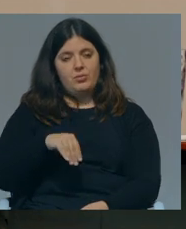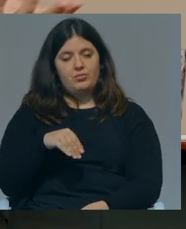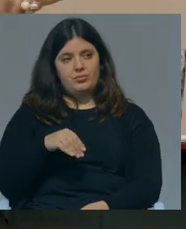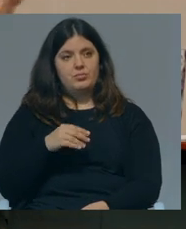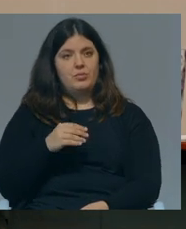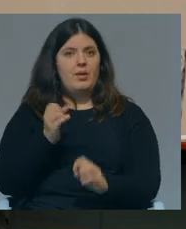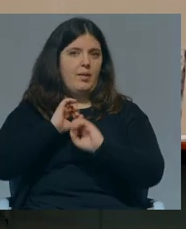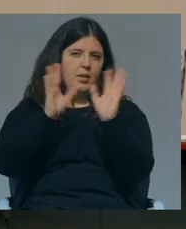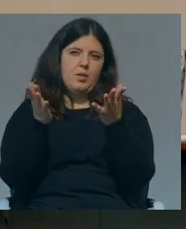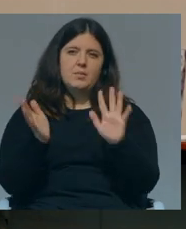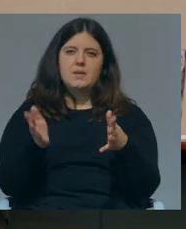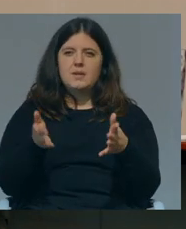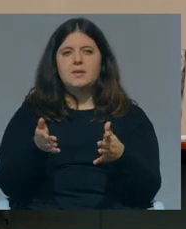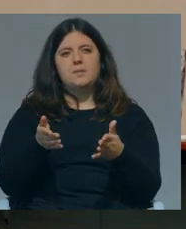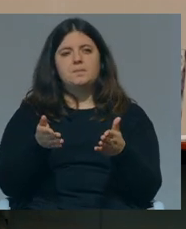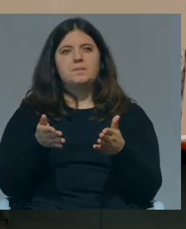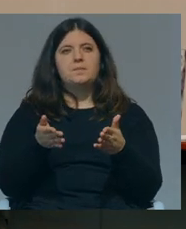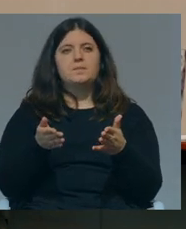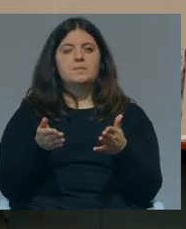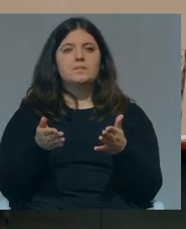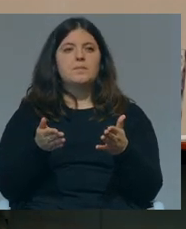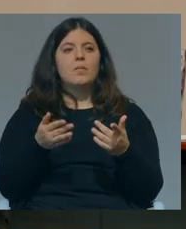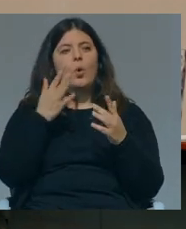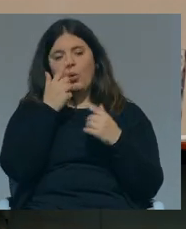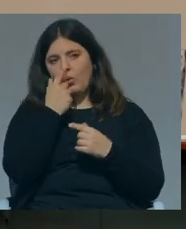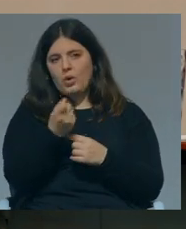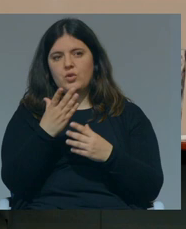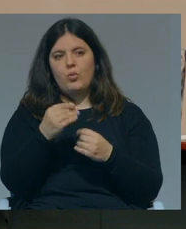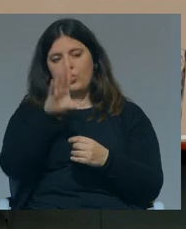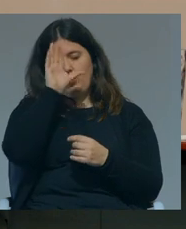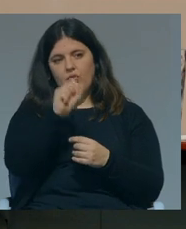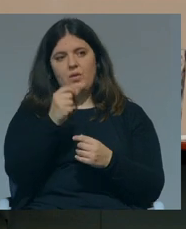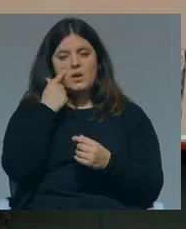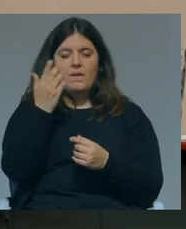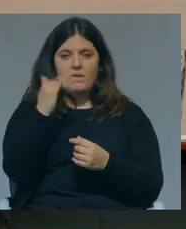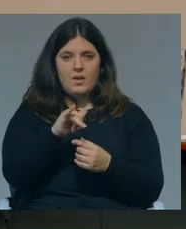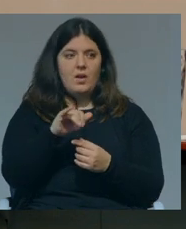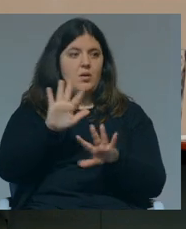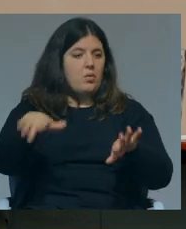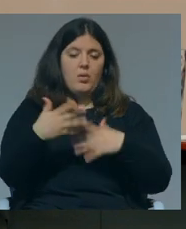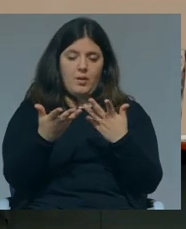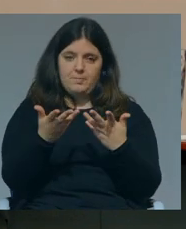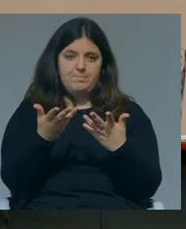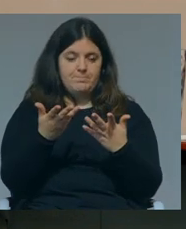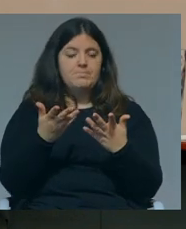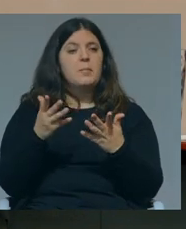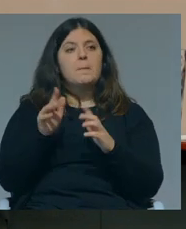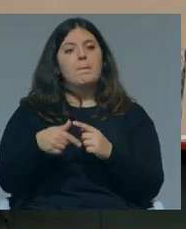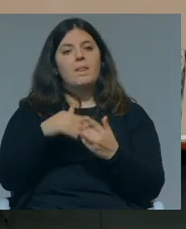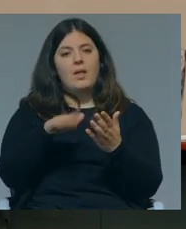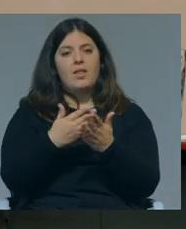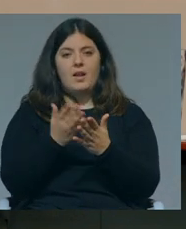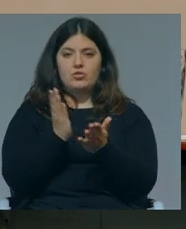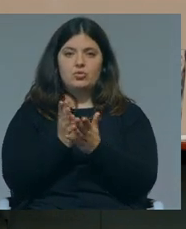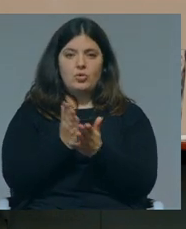e tem de ser, claro, tomada com muita coragem pelos governos que vierem, seja eles quais forem, e segurar